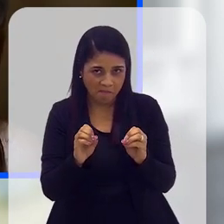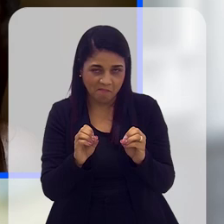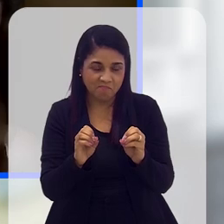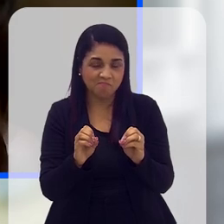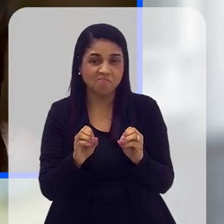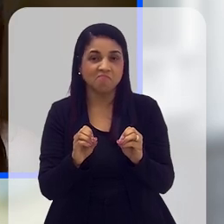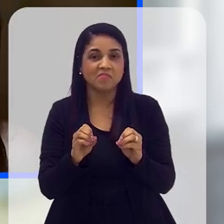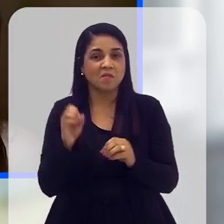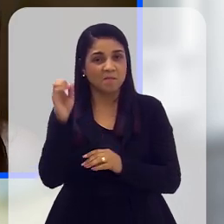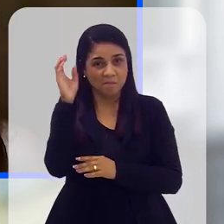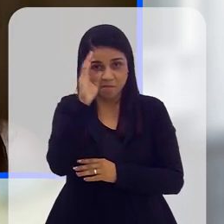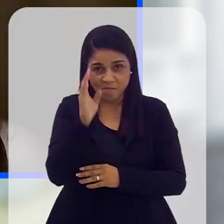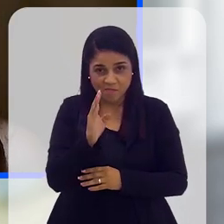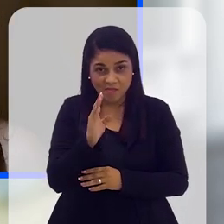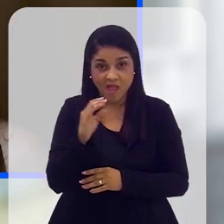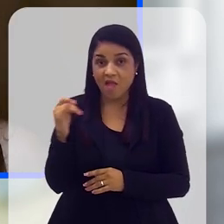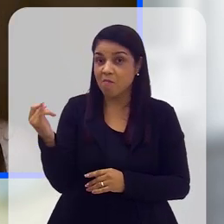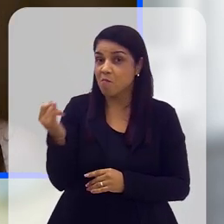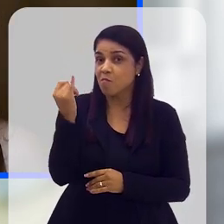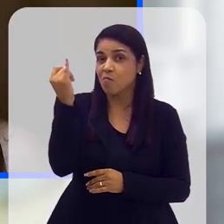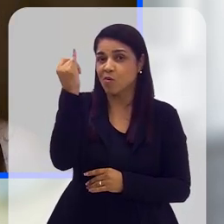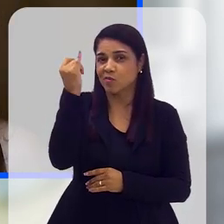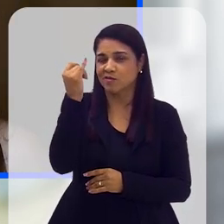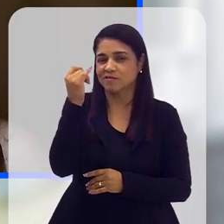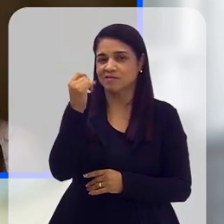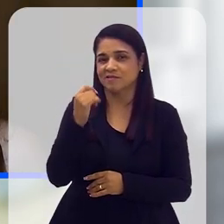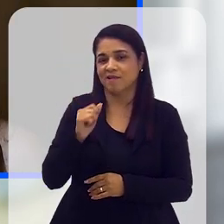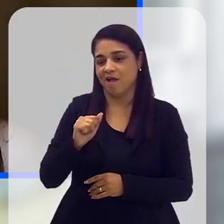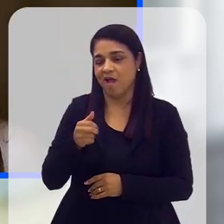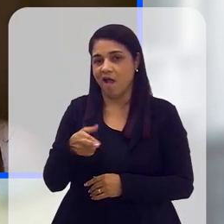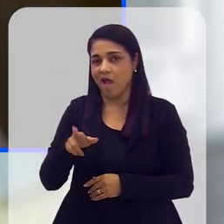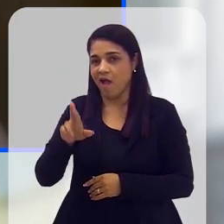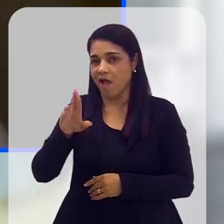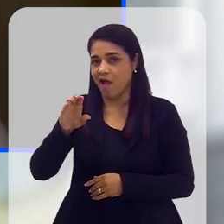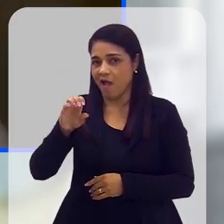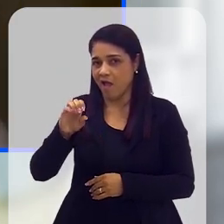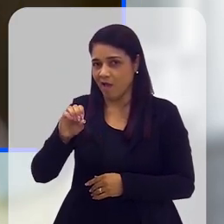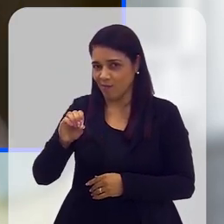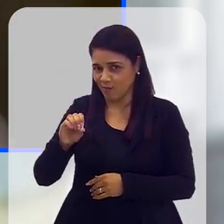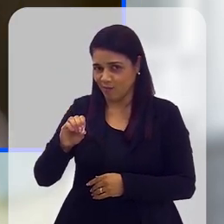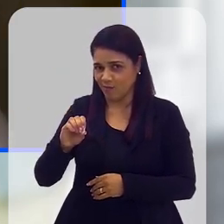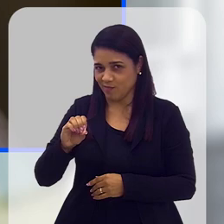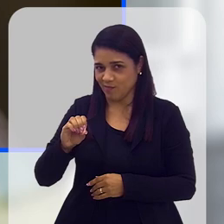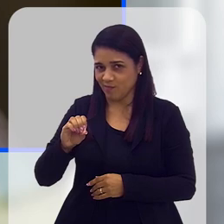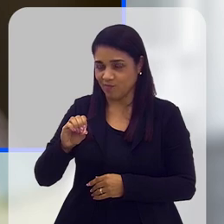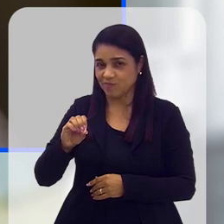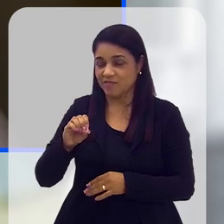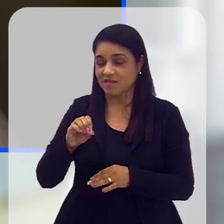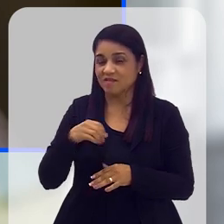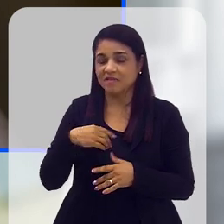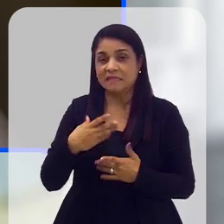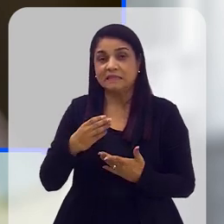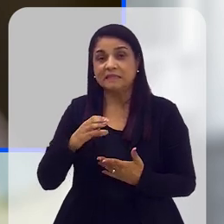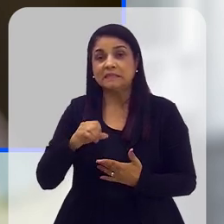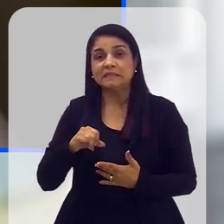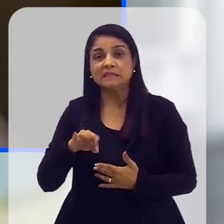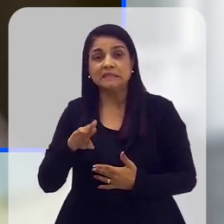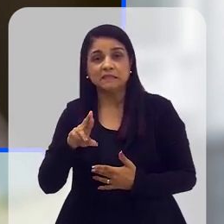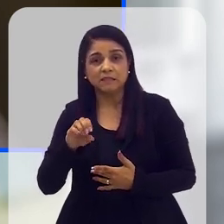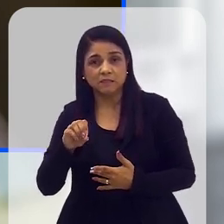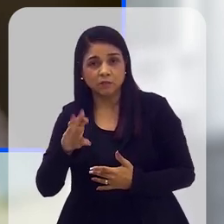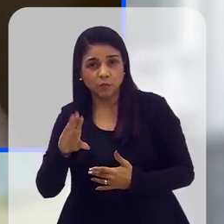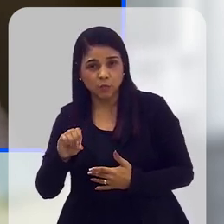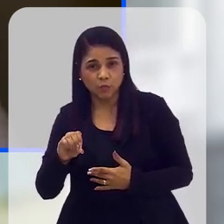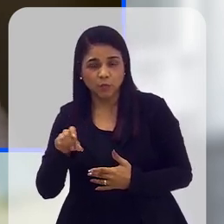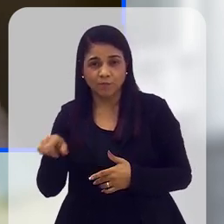percebeu, a gente, entre aspas, nós ainda não percebemos a importância da nossa água no mundo. Então, como é tudo muito